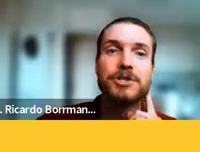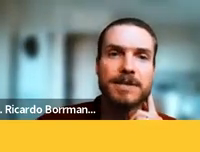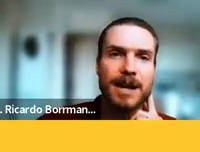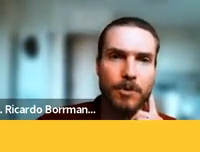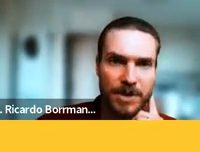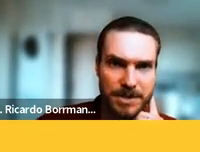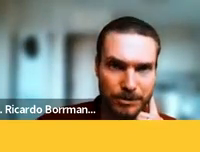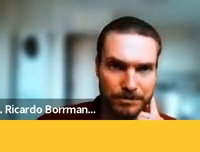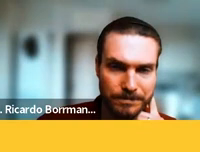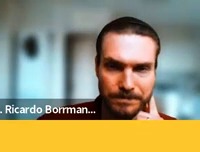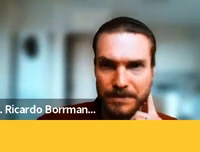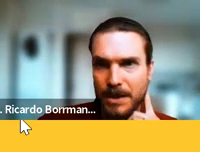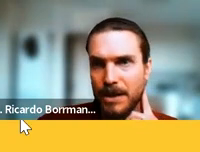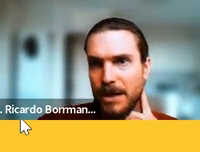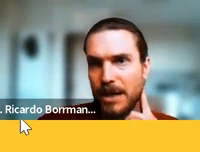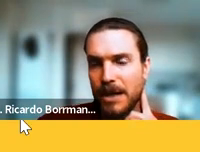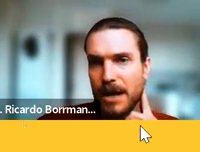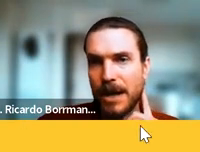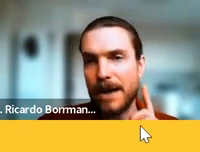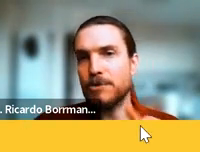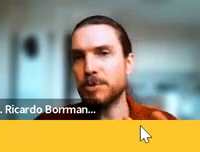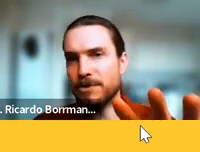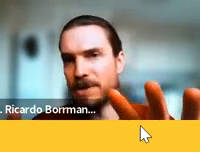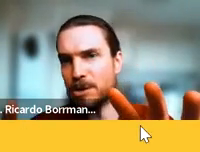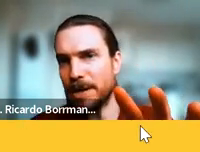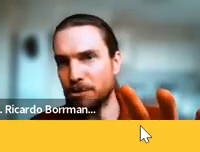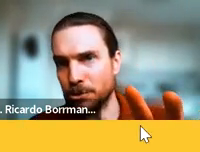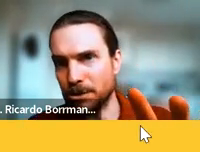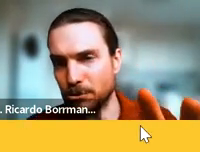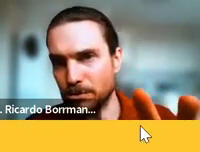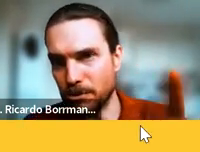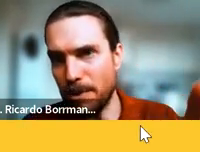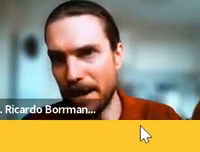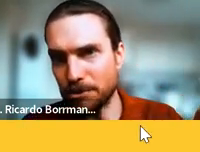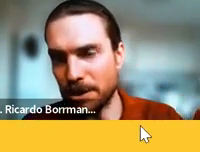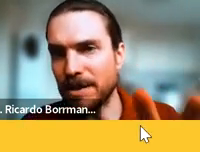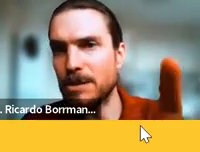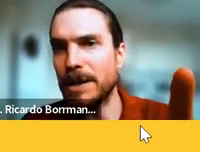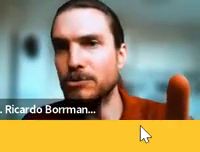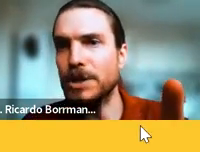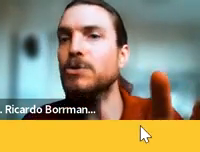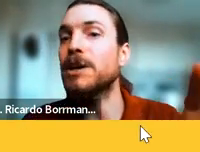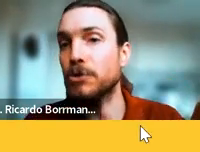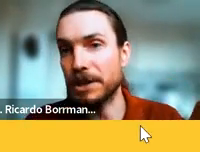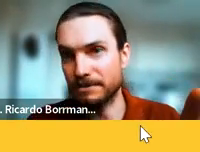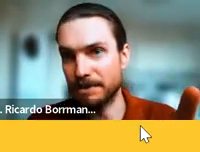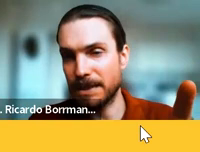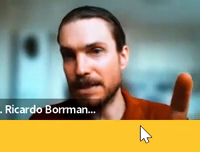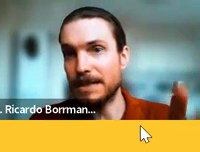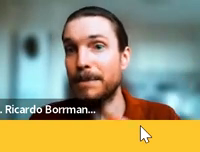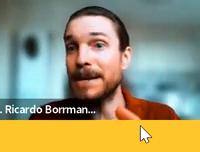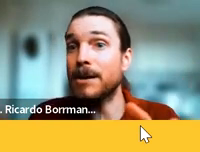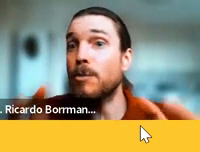a resistência acabou vencendo. Eu espero fazer uma leitura do Barreto aqui, trazer uma leitura inovadora,